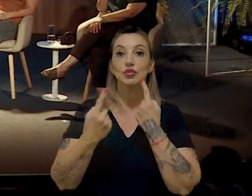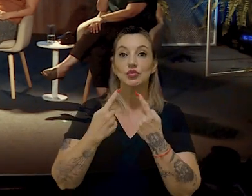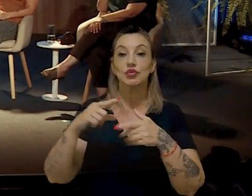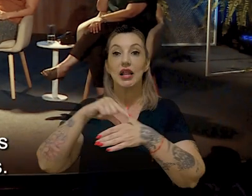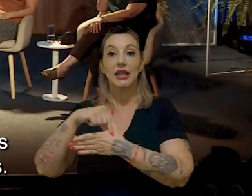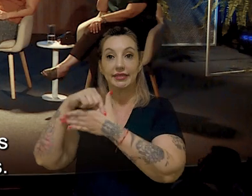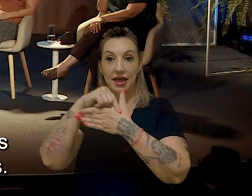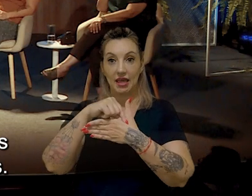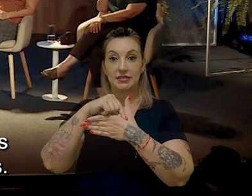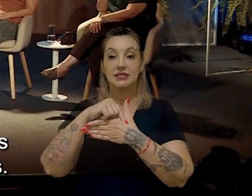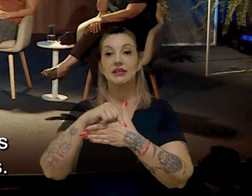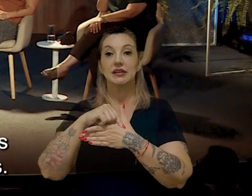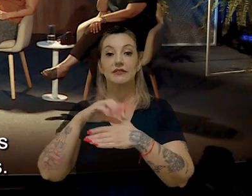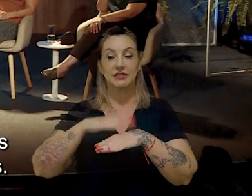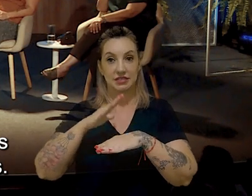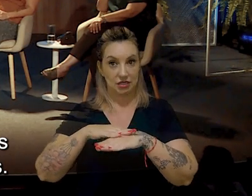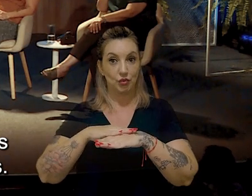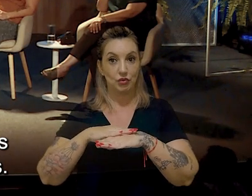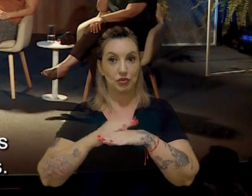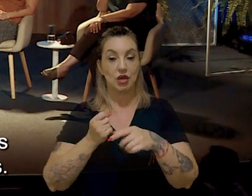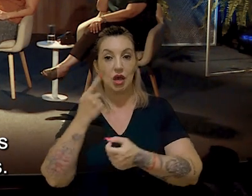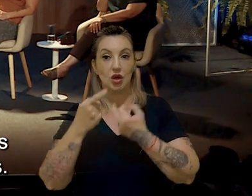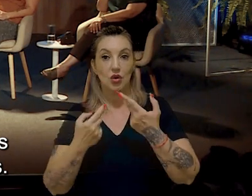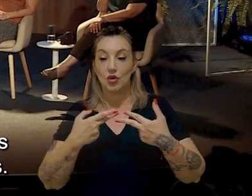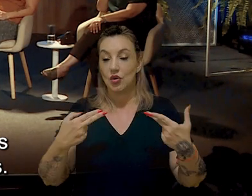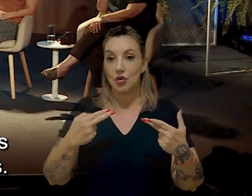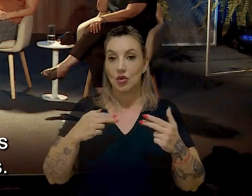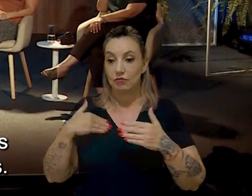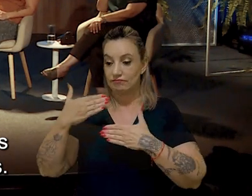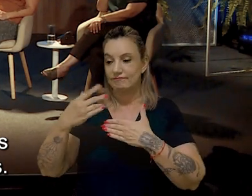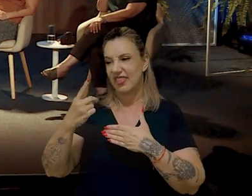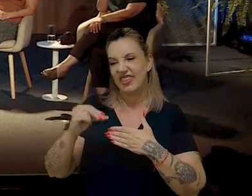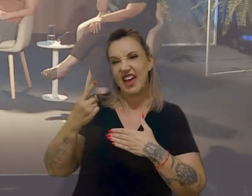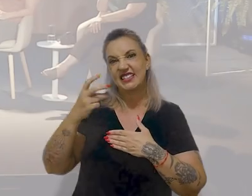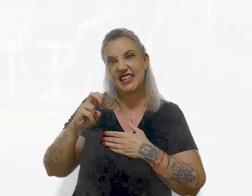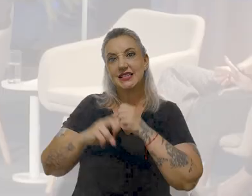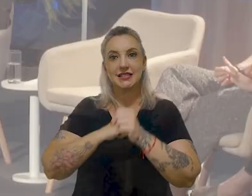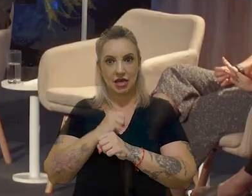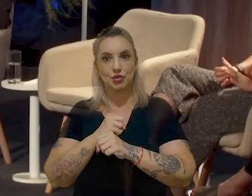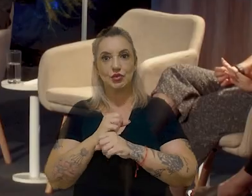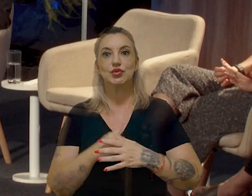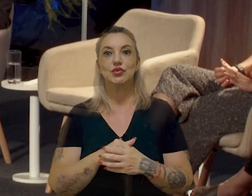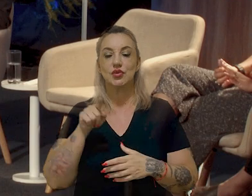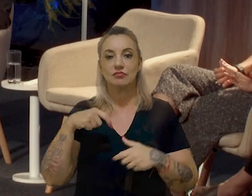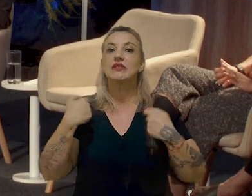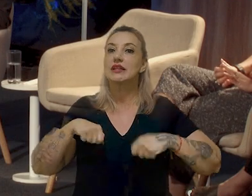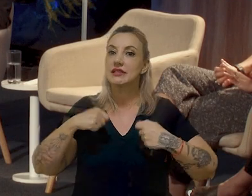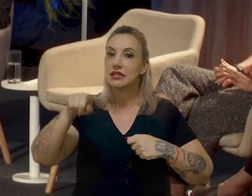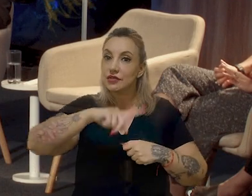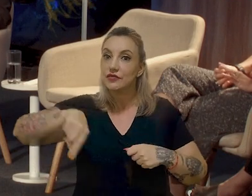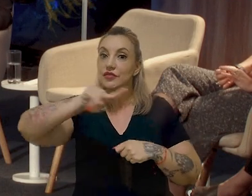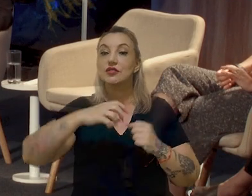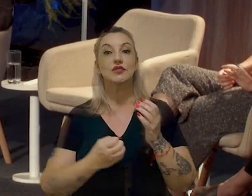lideranças, para ser executado, em alguns casos, ao longo dos próximos 10, 15 anos. É necessário que vocês